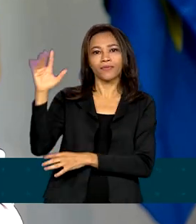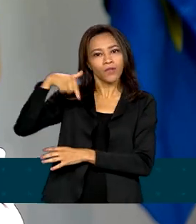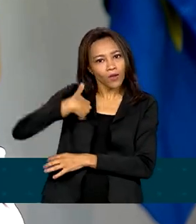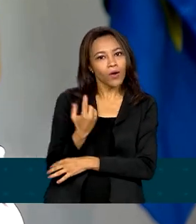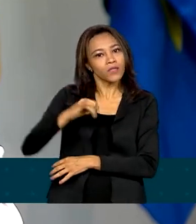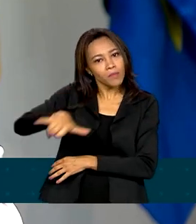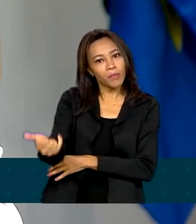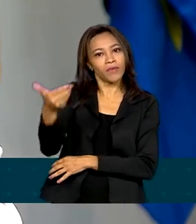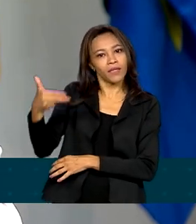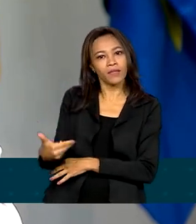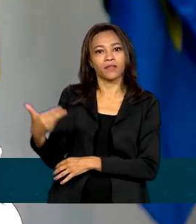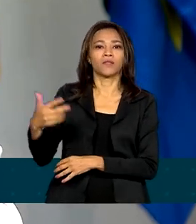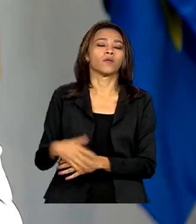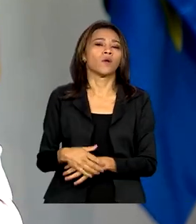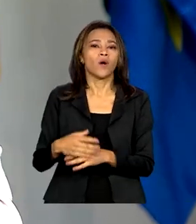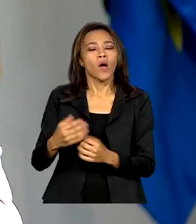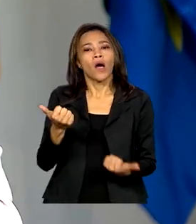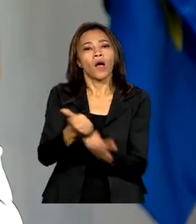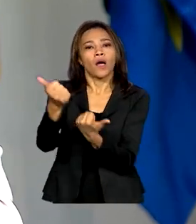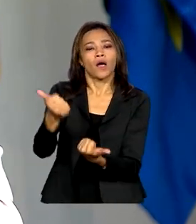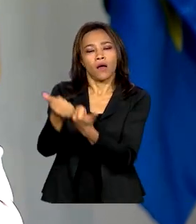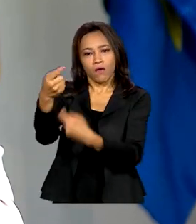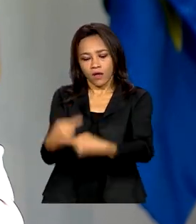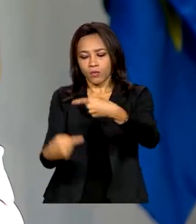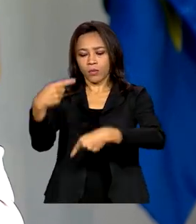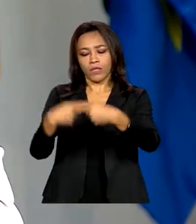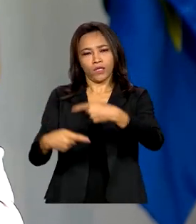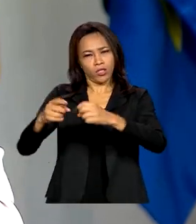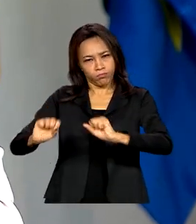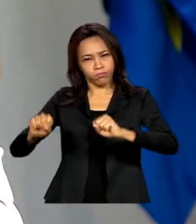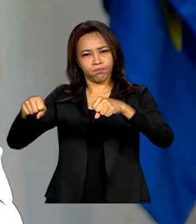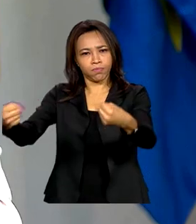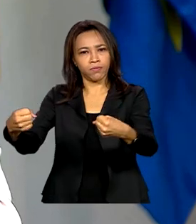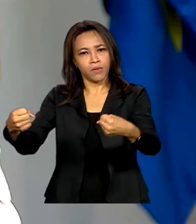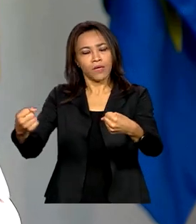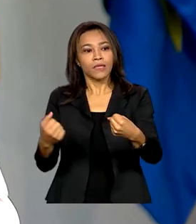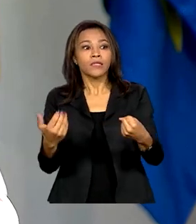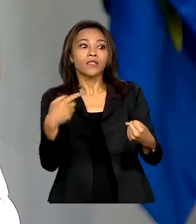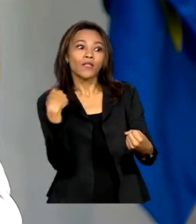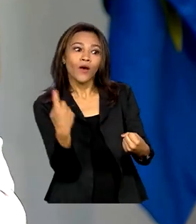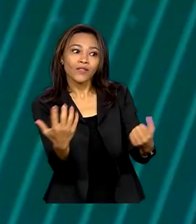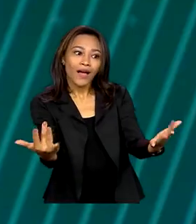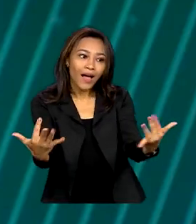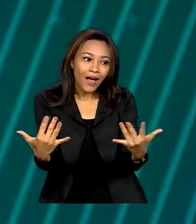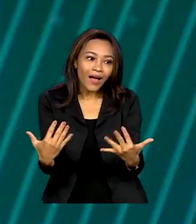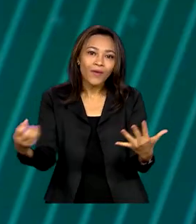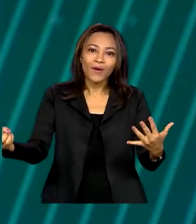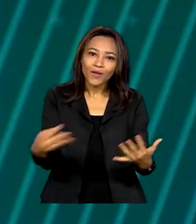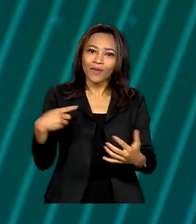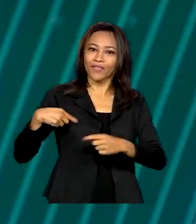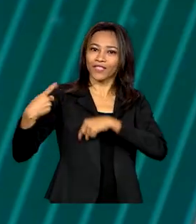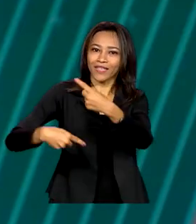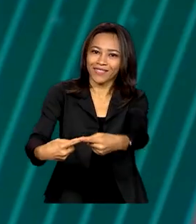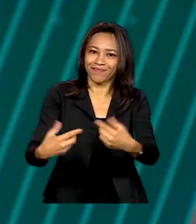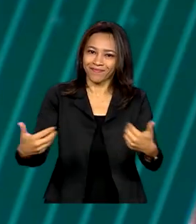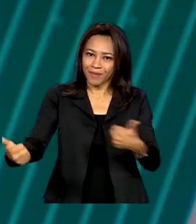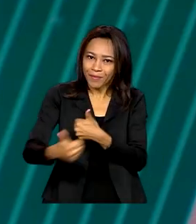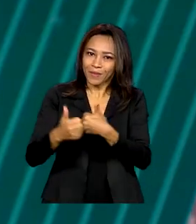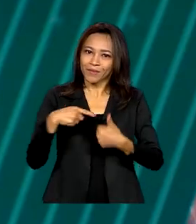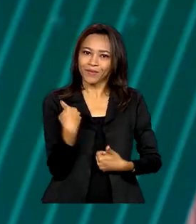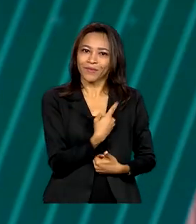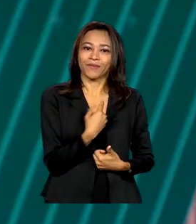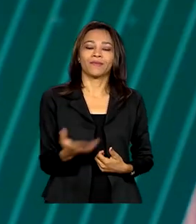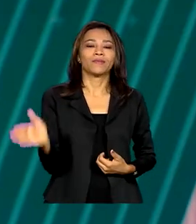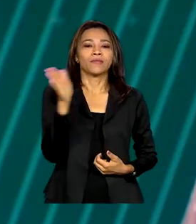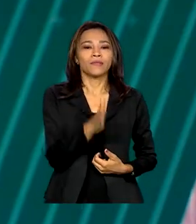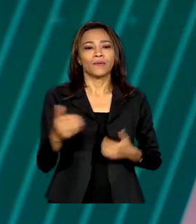disso. Fortalecer as políticas públicas, trazendo para perto de nós a nova geração. O Ministério da